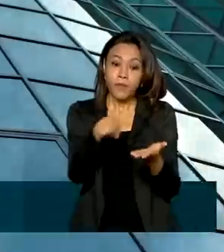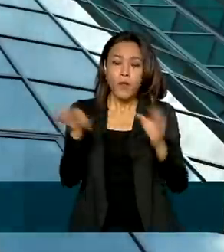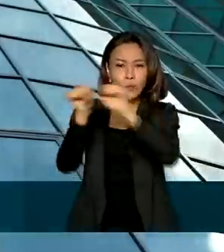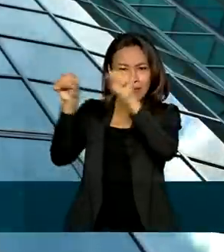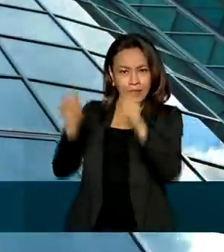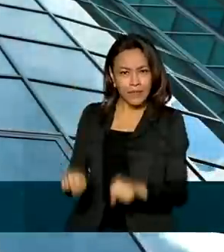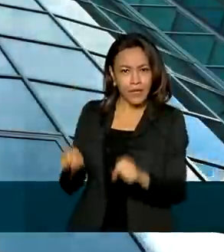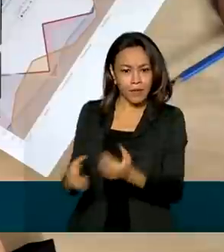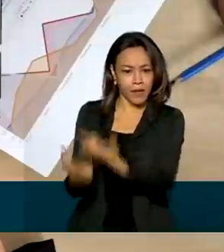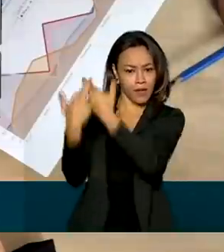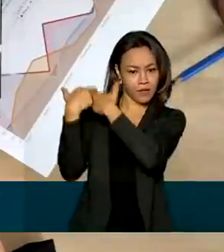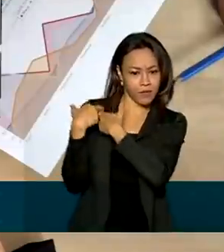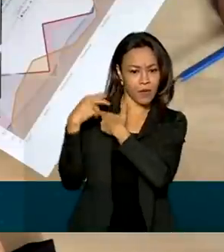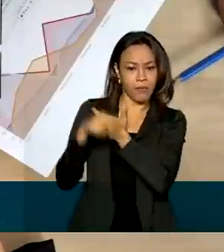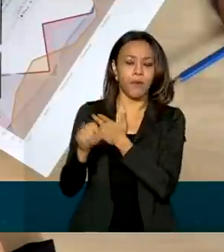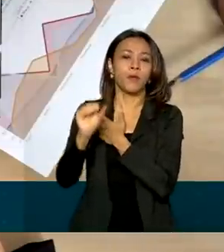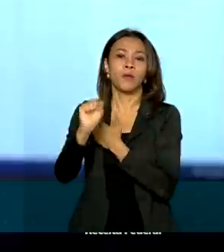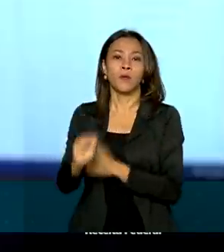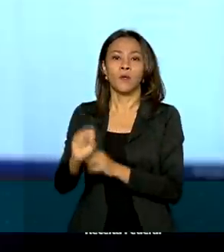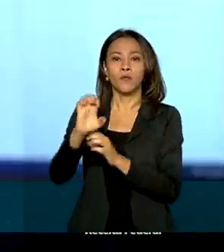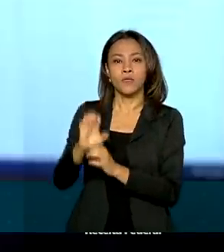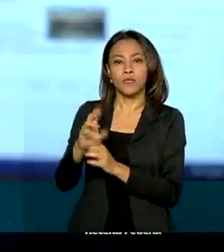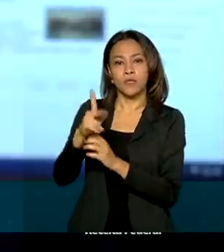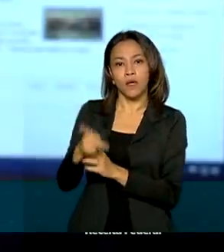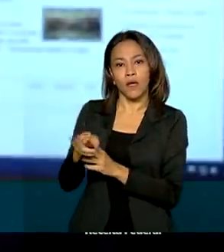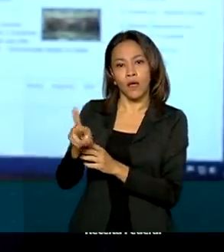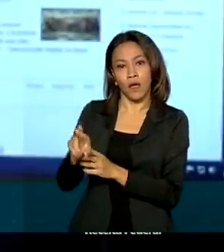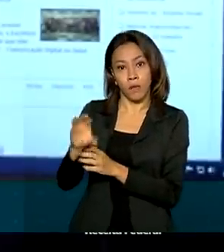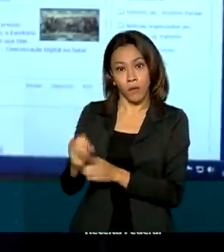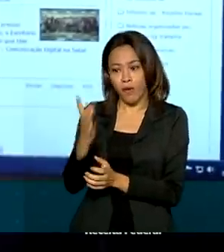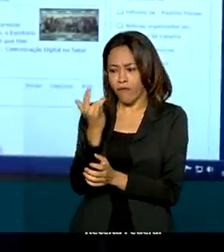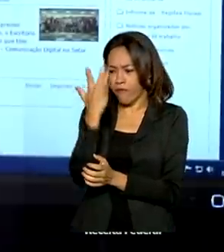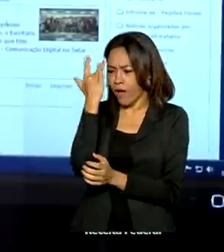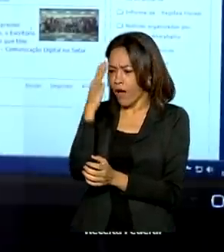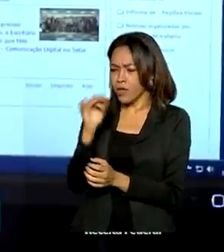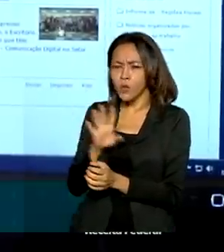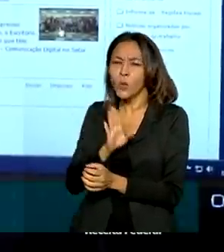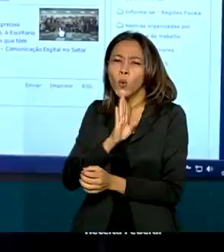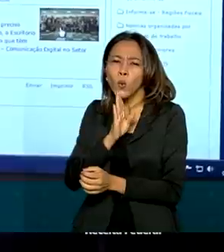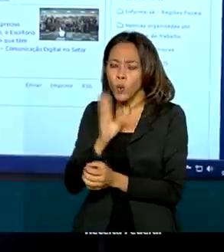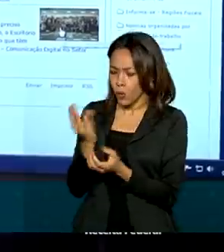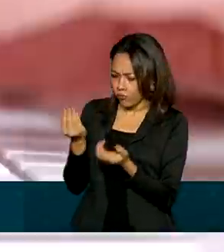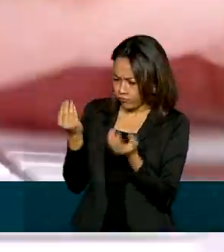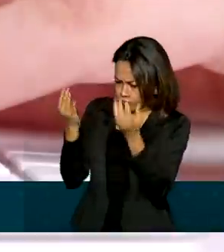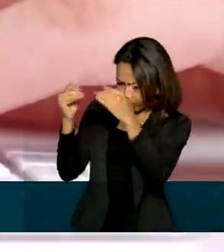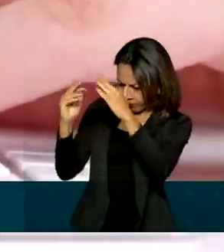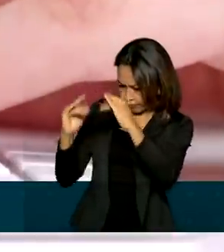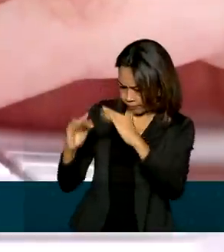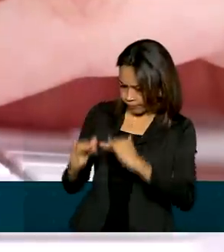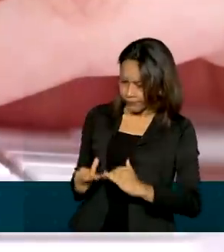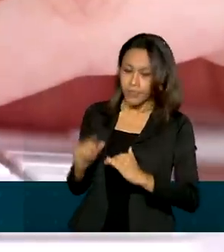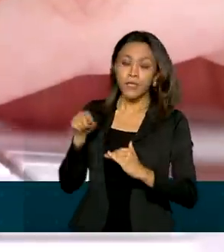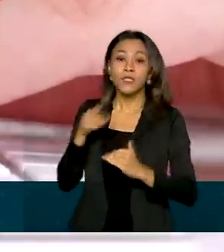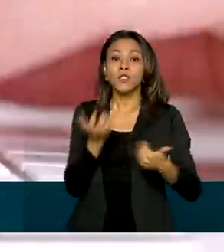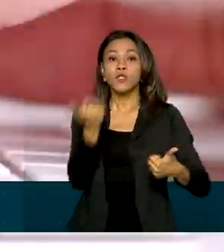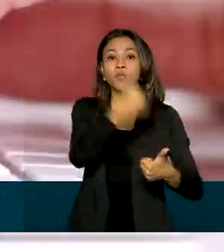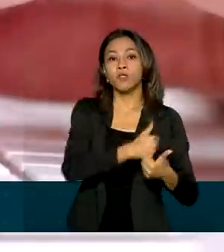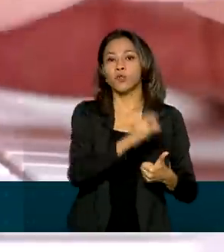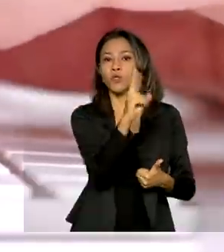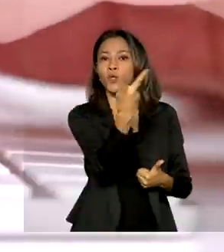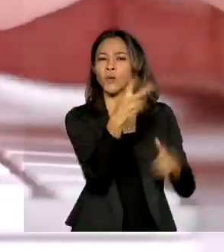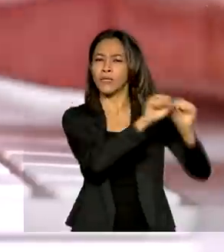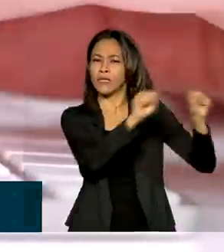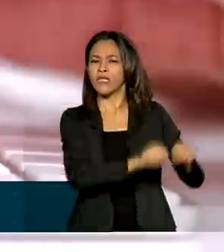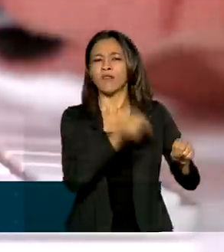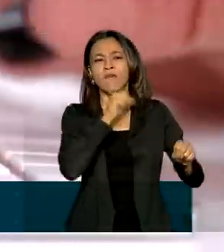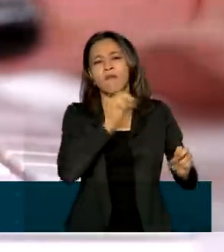pelo CERPRO, é de fácil execução, tanto para cadastramento quanto para o envio dos dados. E substitui dois sistemas